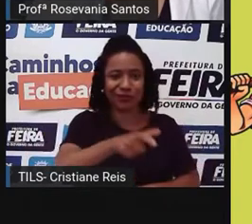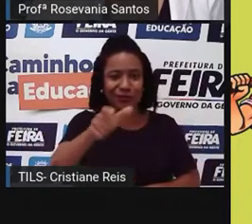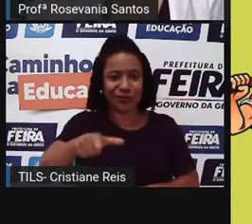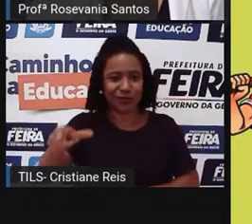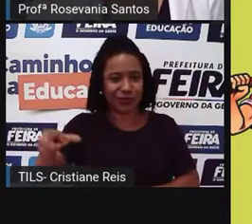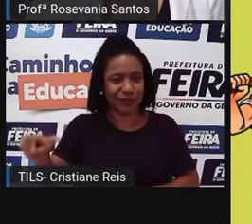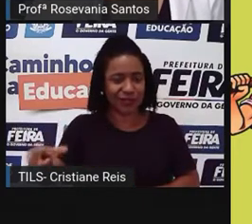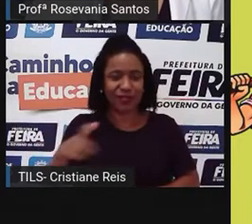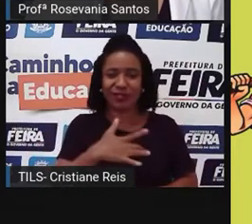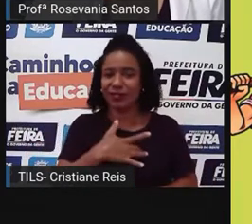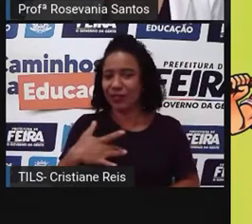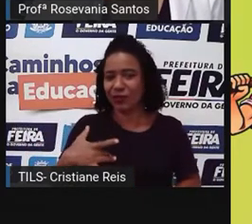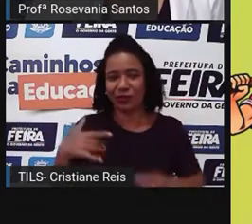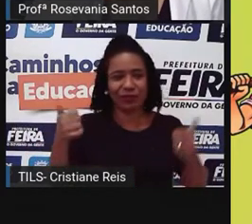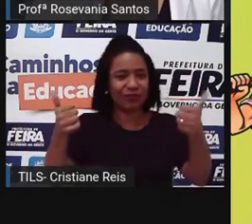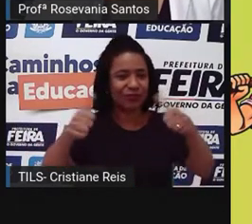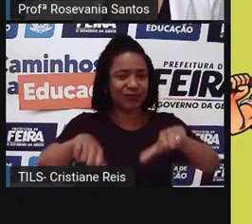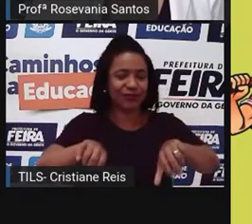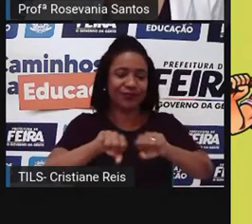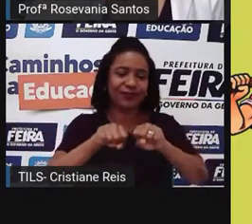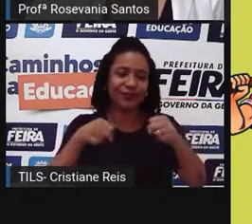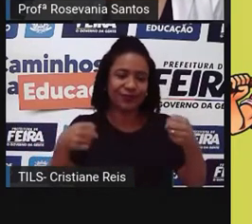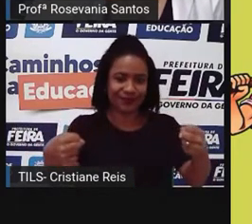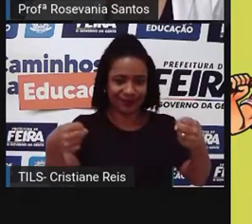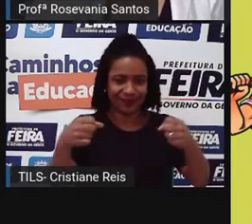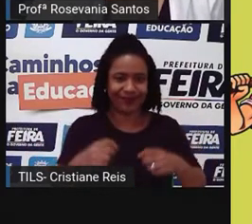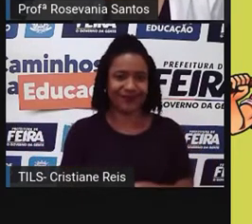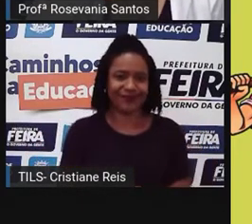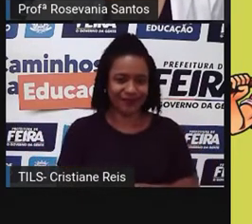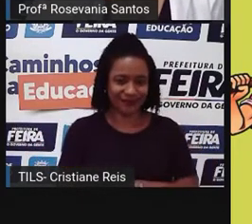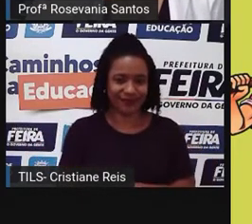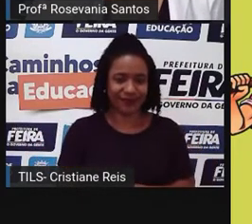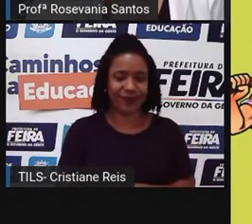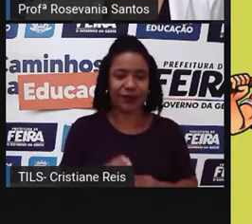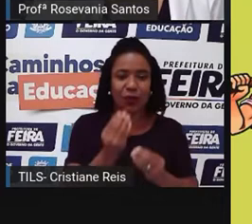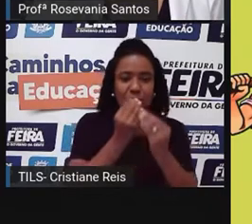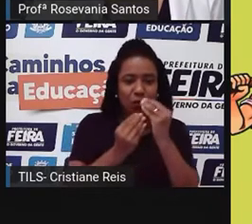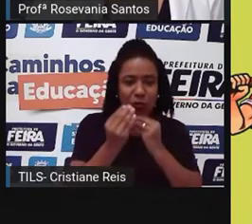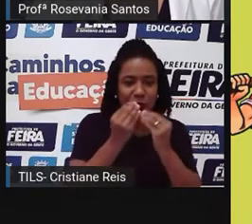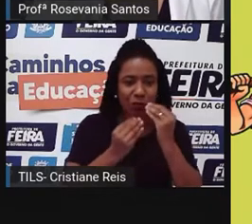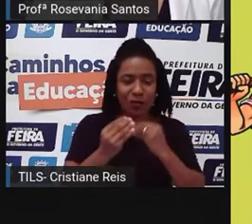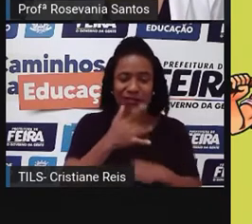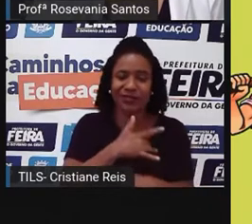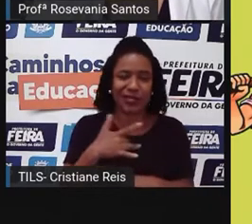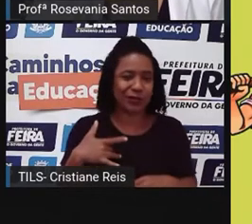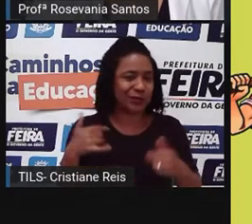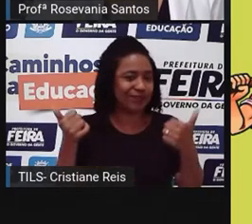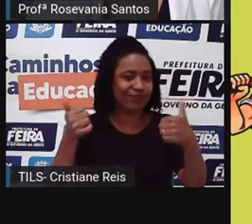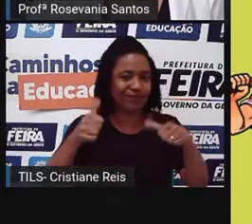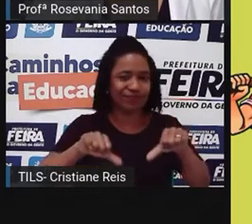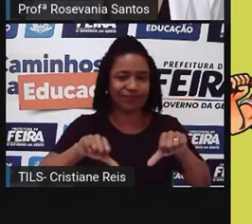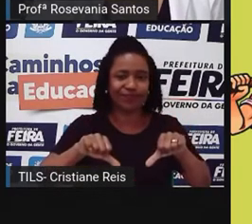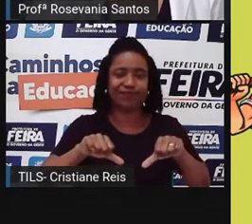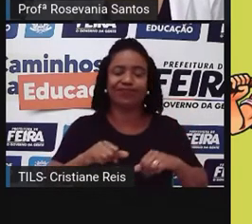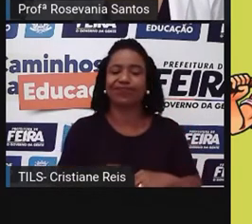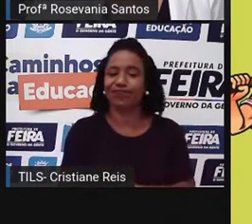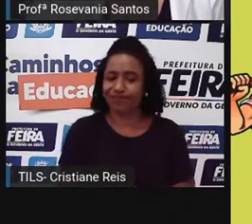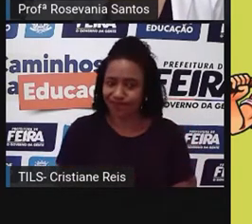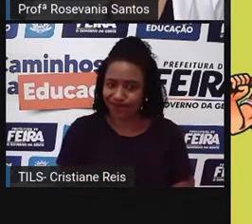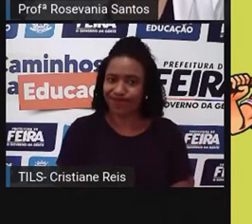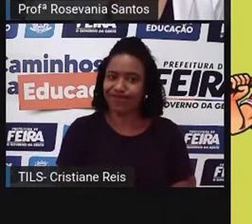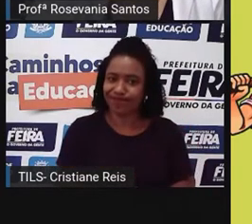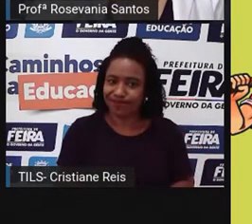parte desse espaço aí. E quem vem consumir esses produtos depois? Infelizmente, para que a gente